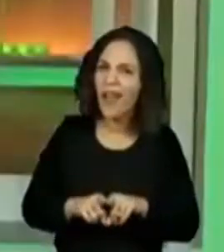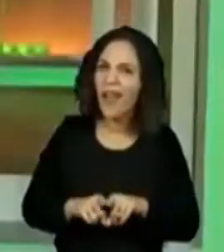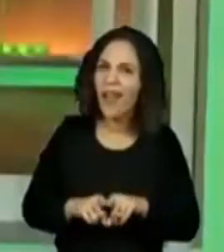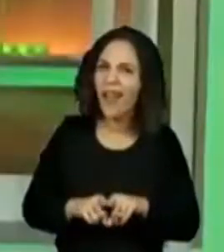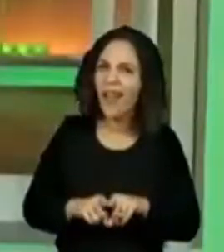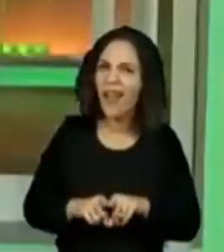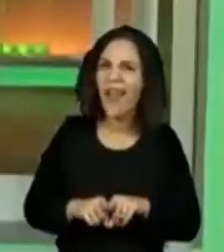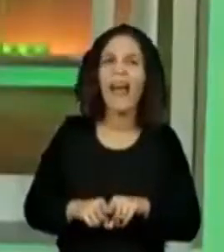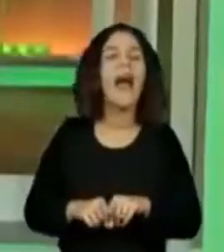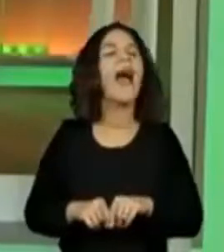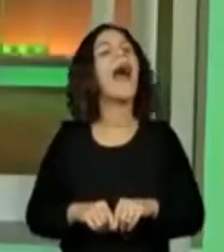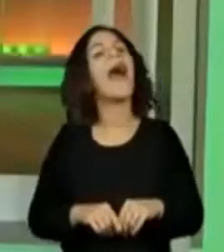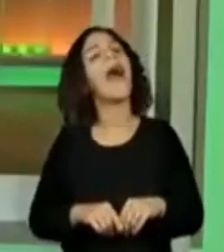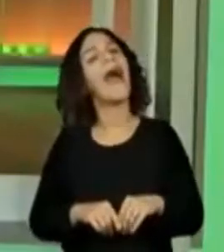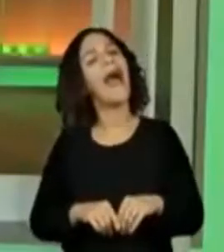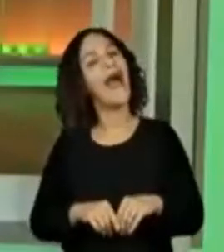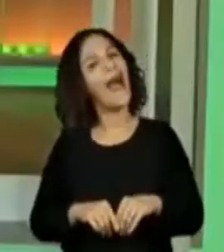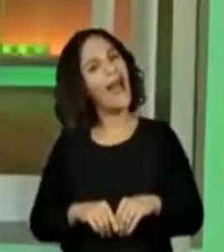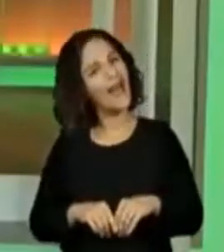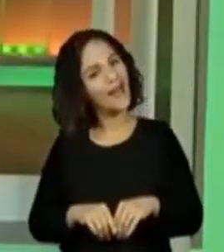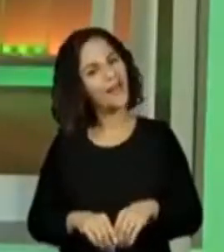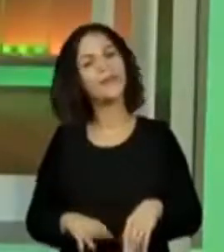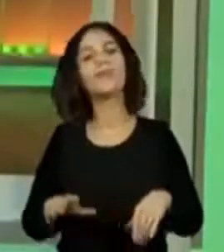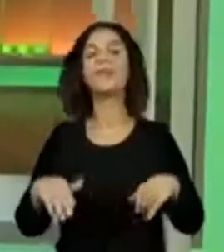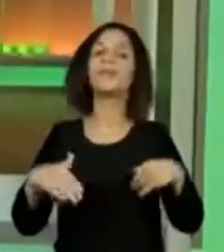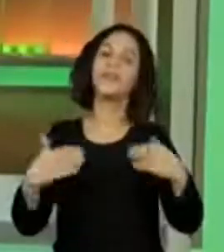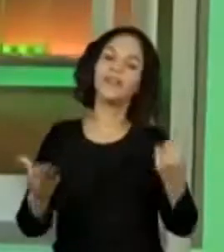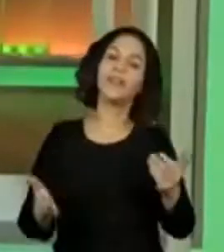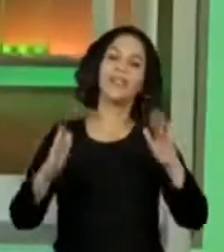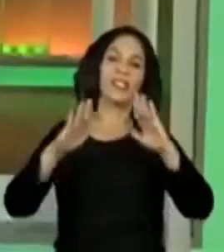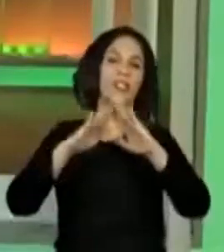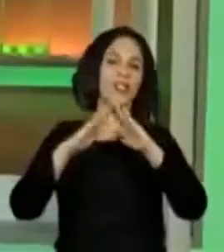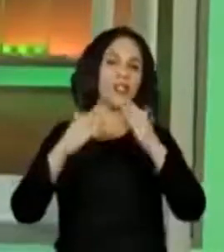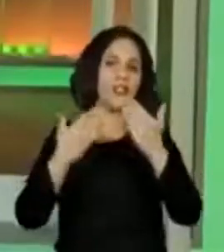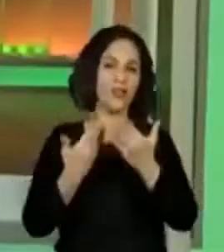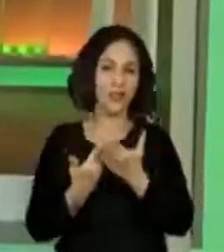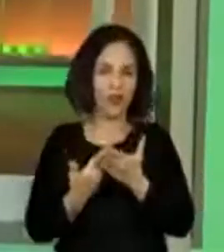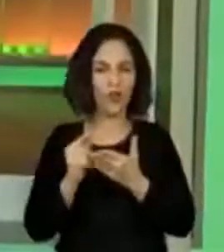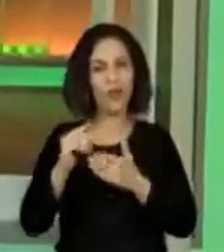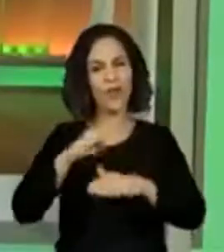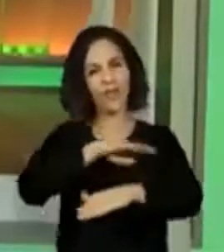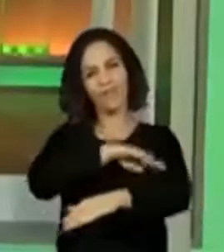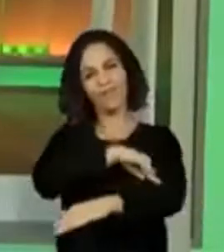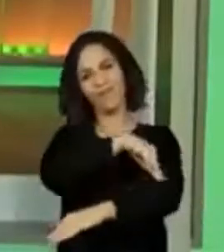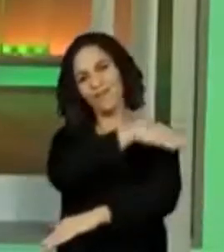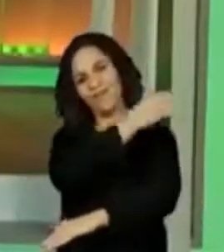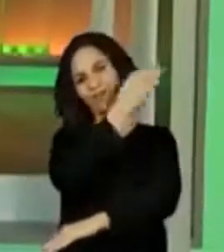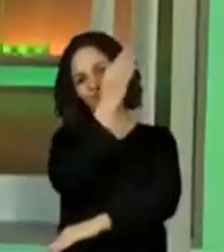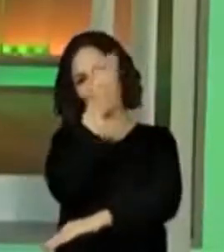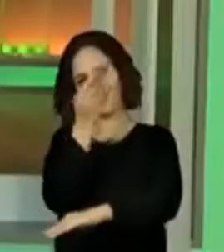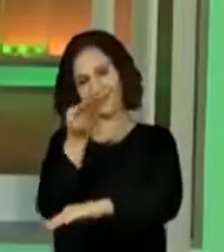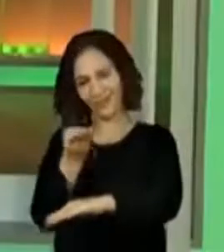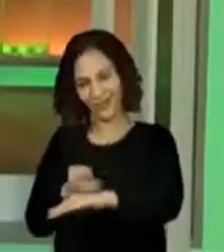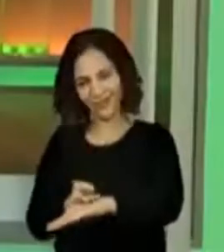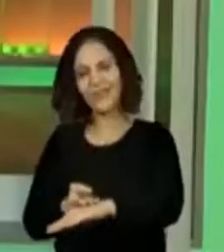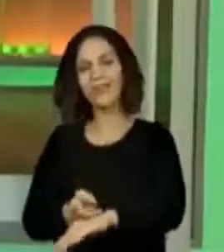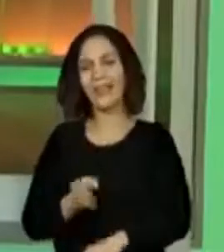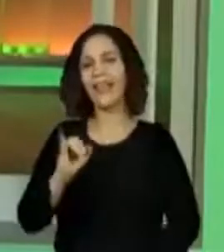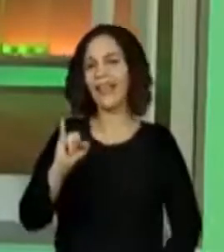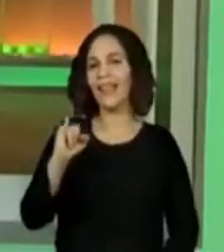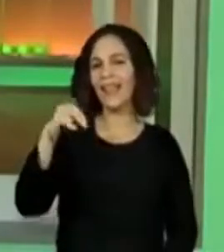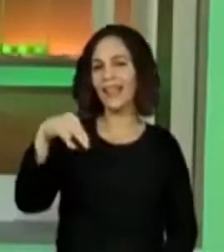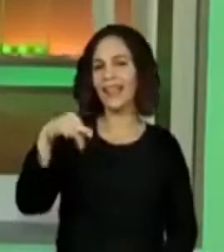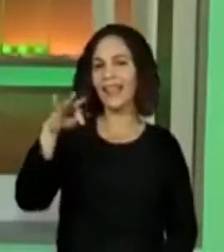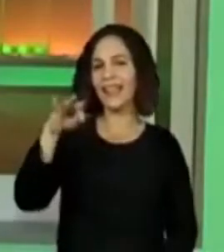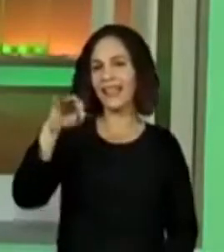Ah, sim. Quando você está numa escola que você fica pelo período integral, aí você dá uma